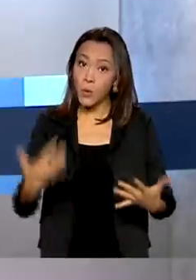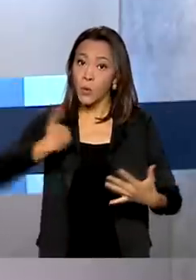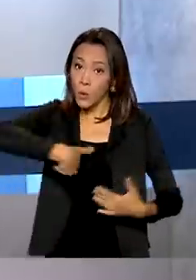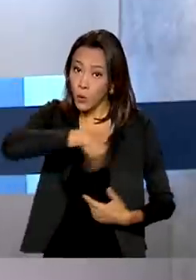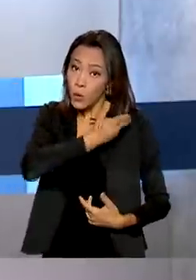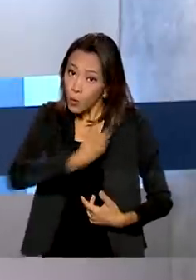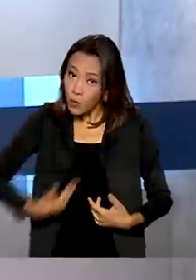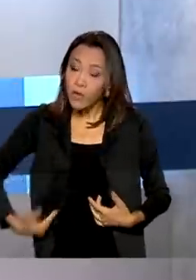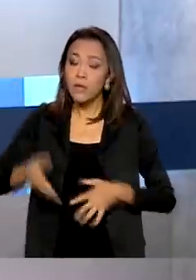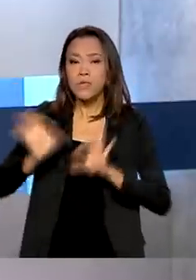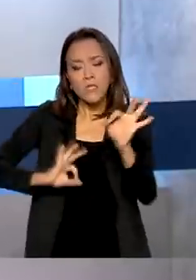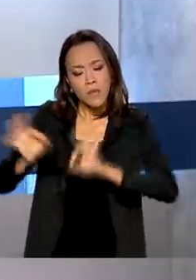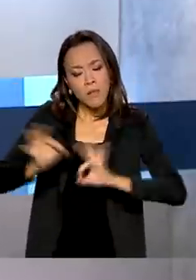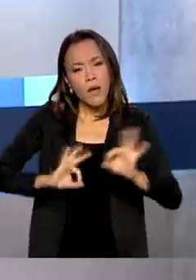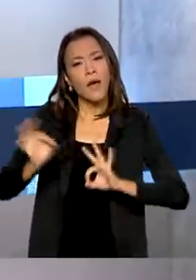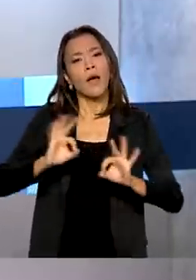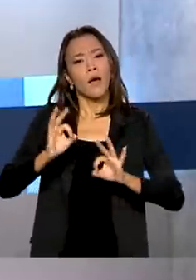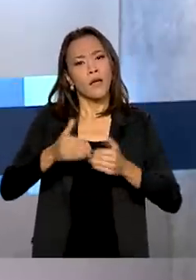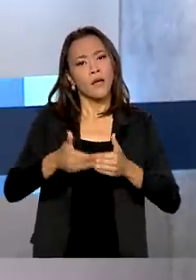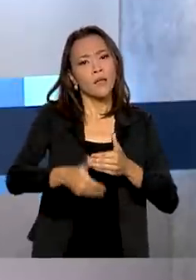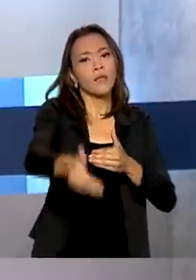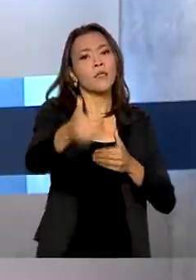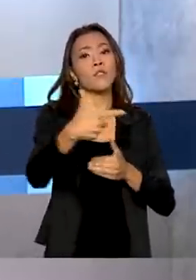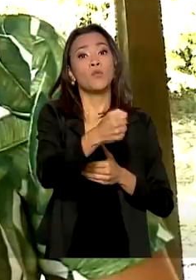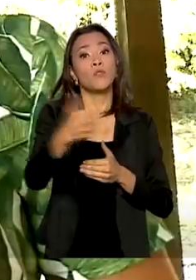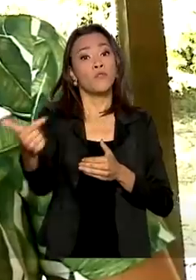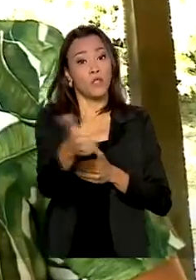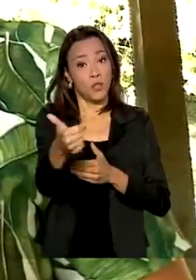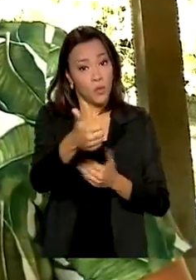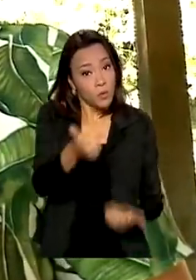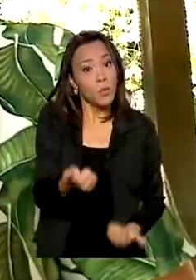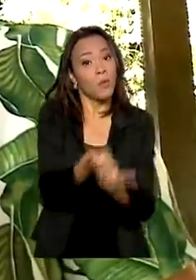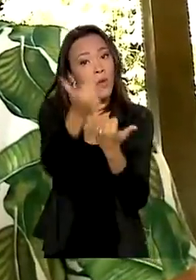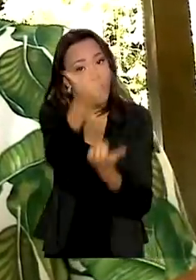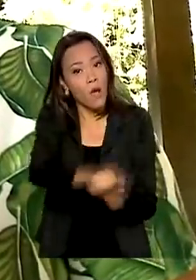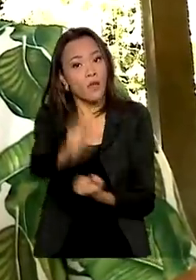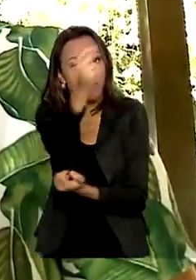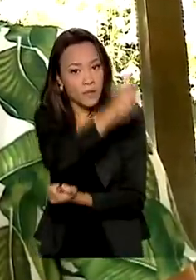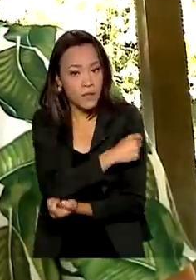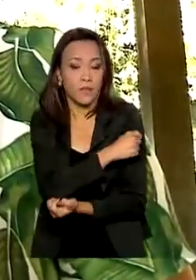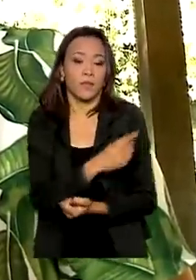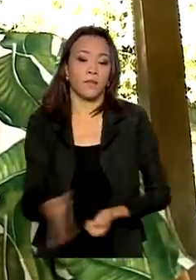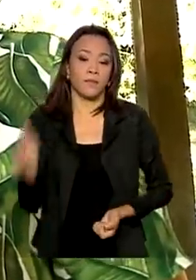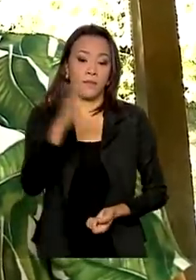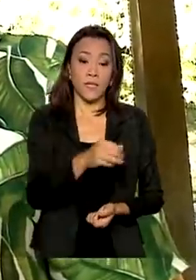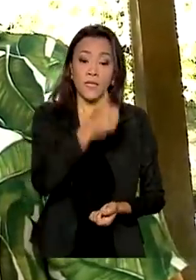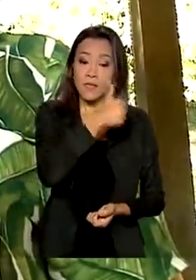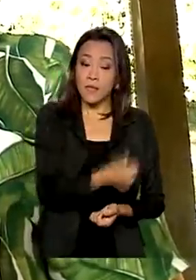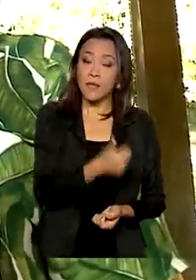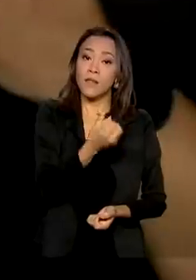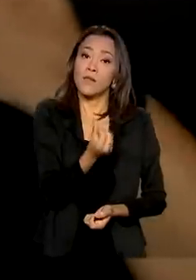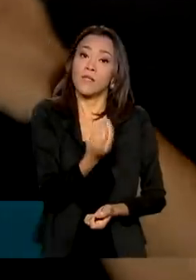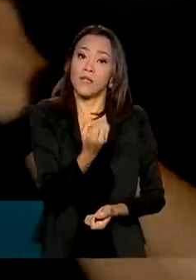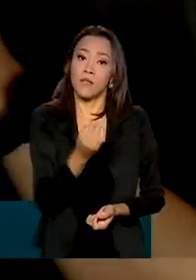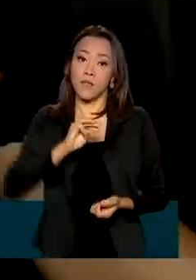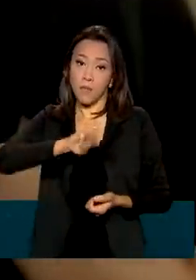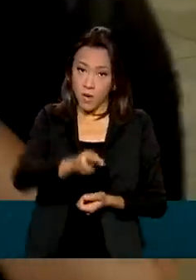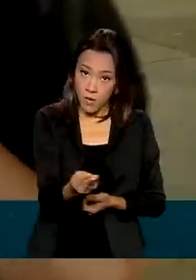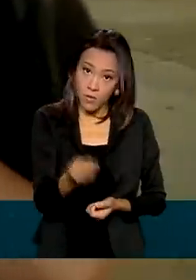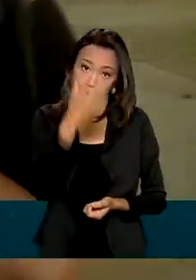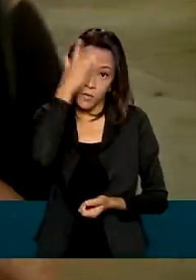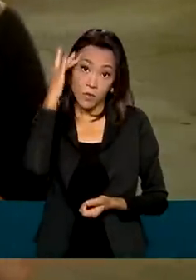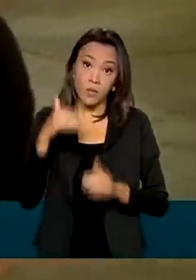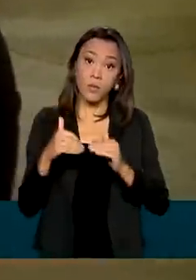possível reforço da vacinação em 2022. São 160 milhões de brasileiros com mais de